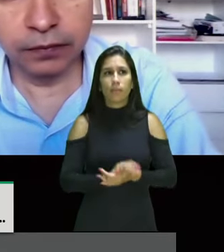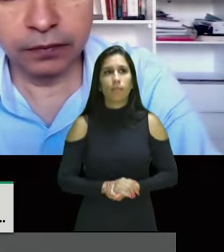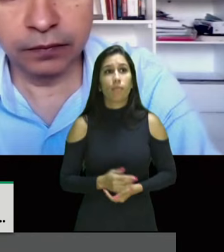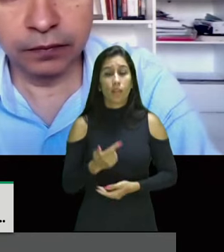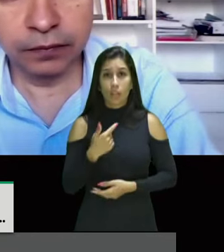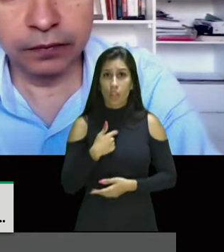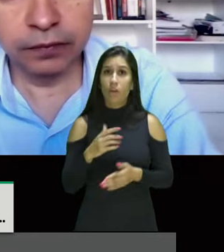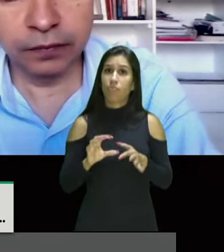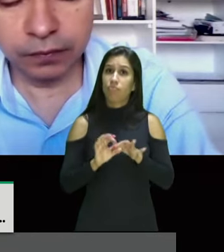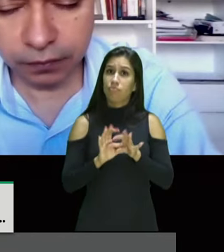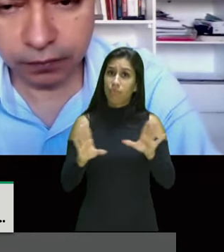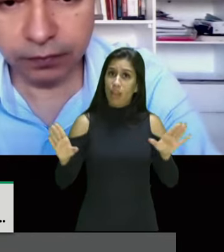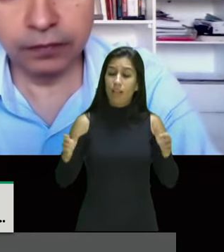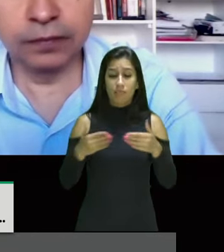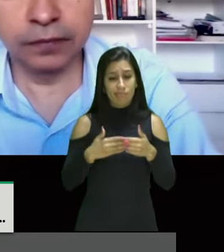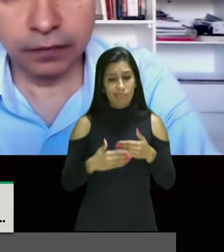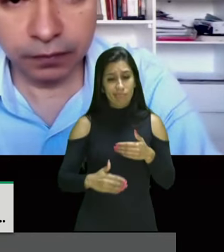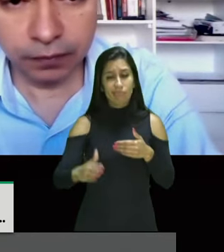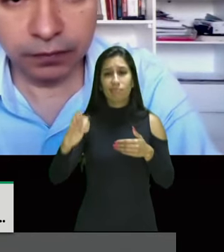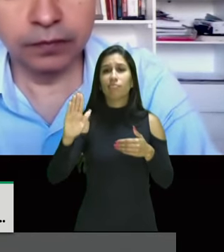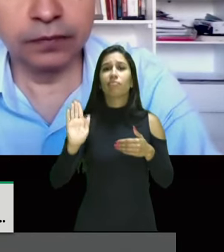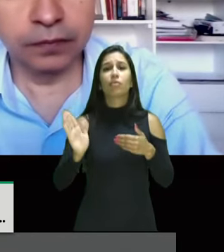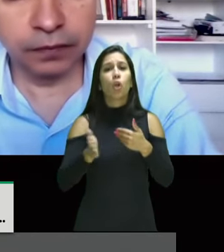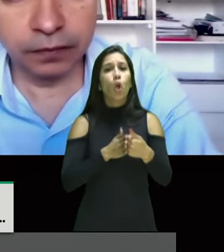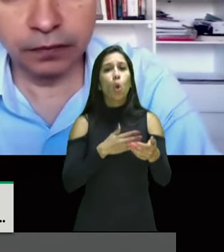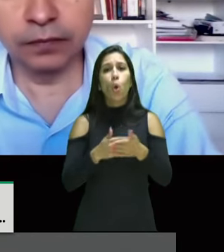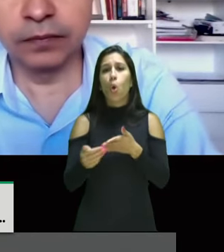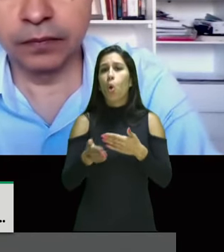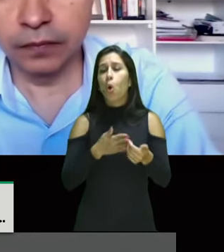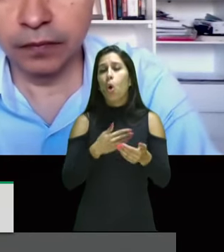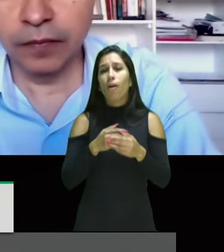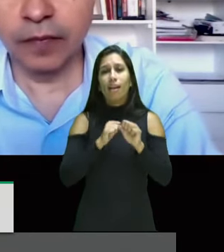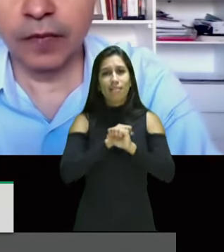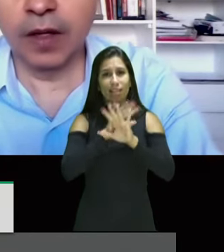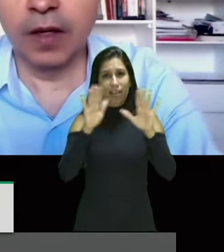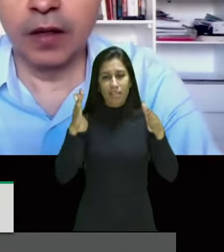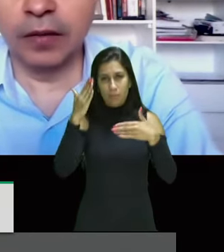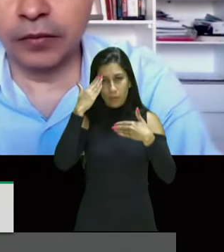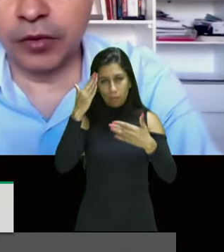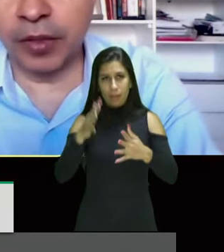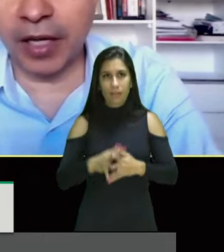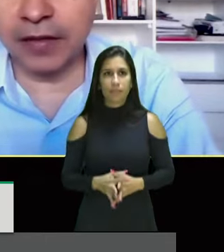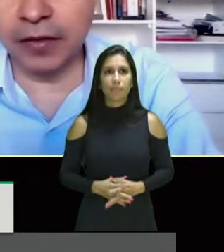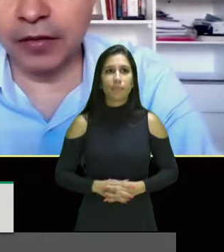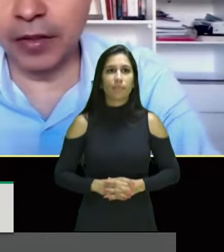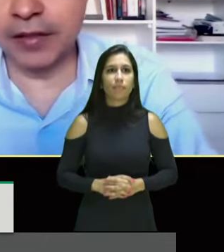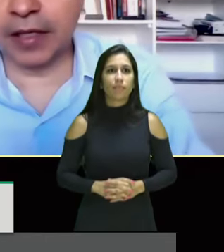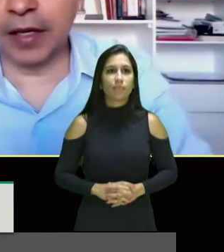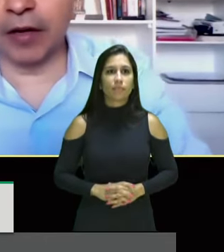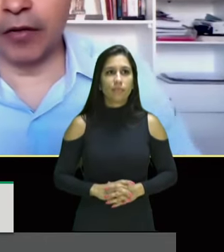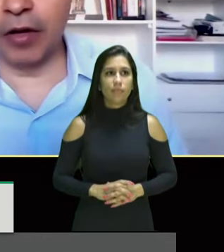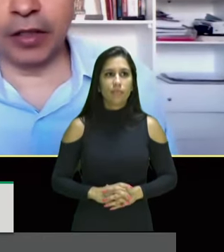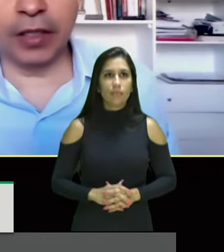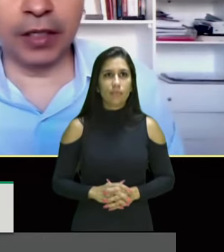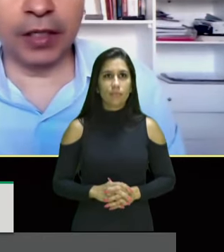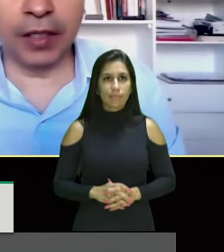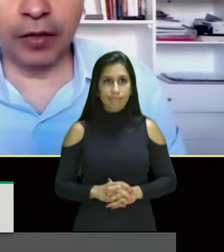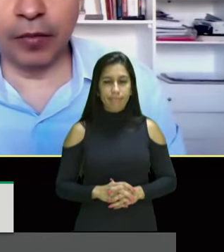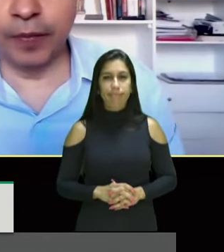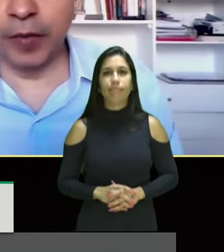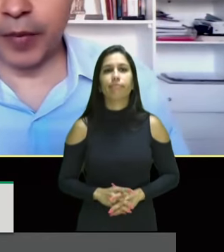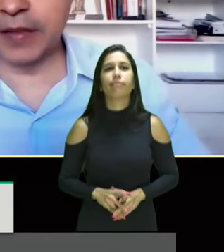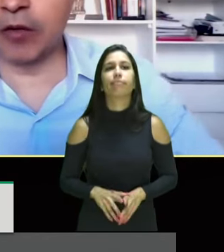disposição, durante essa audiência, para prestar qualquer tipo de esclarecimento. Muito obrigado. Muito obrigado, senhor Ezequiel. O Roque,